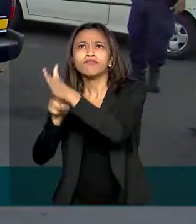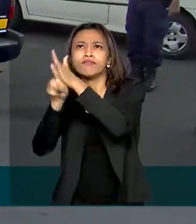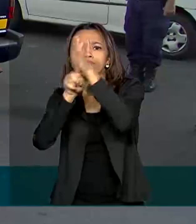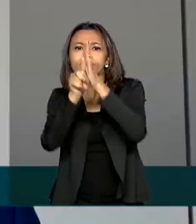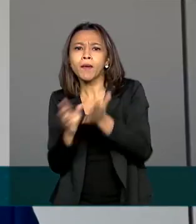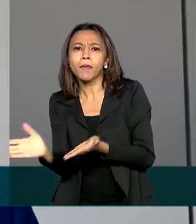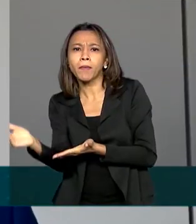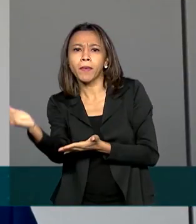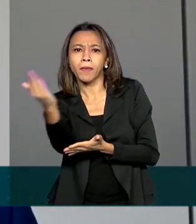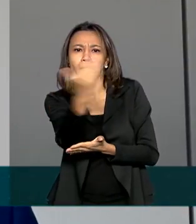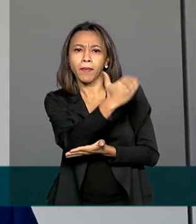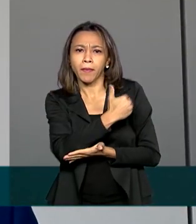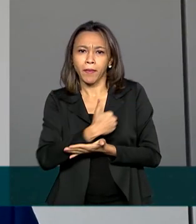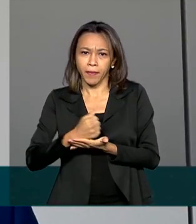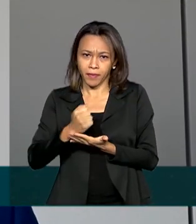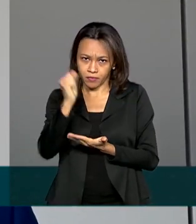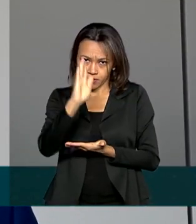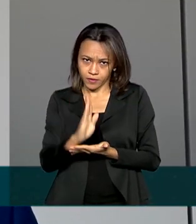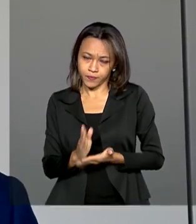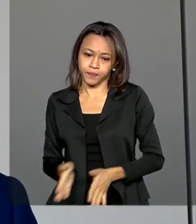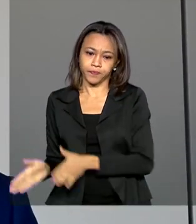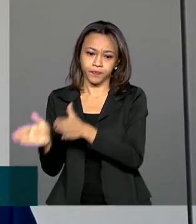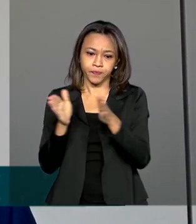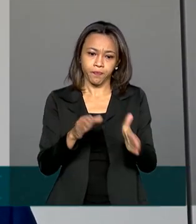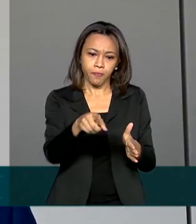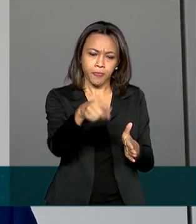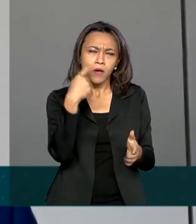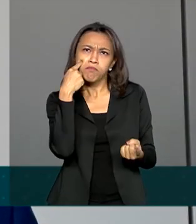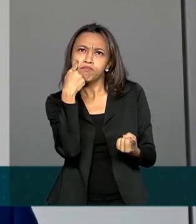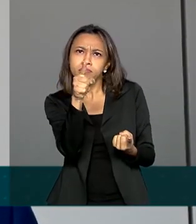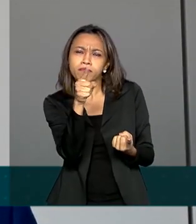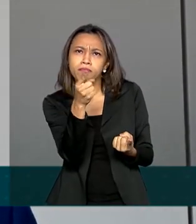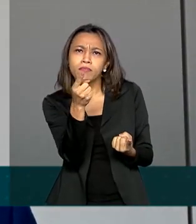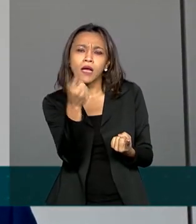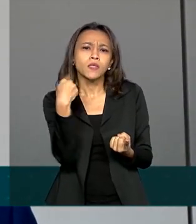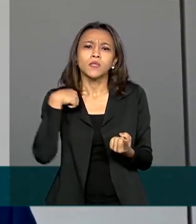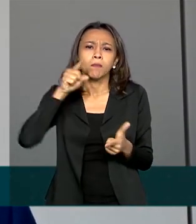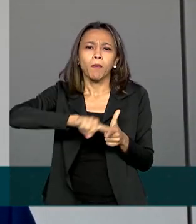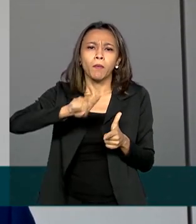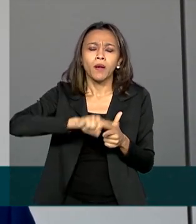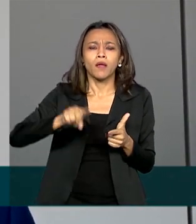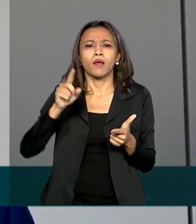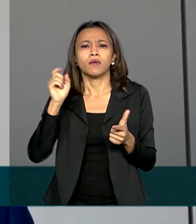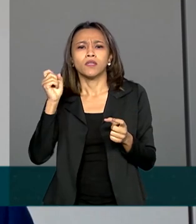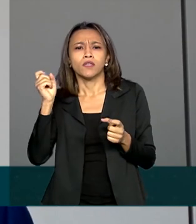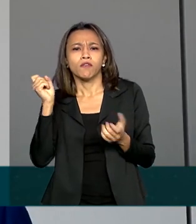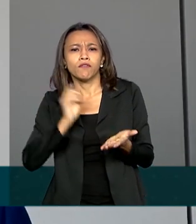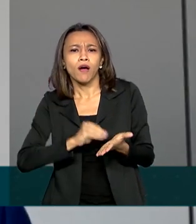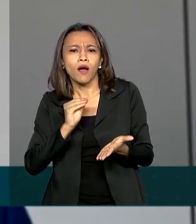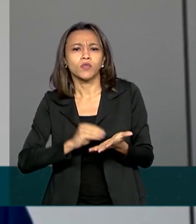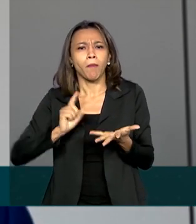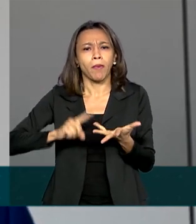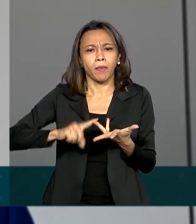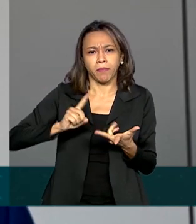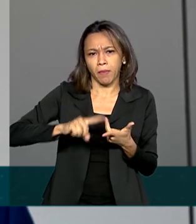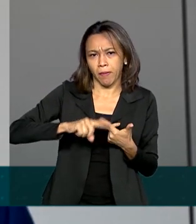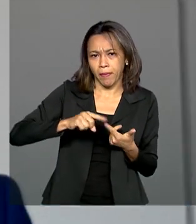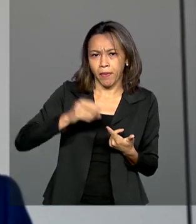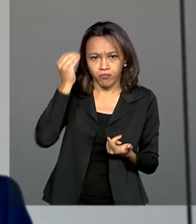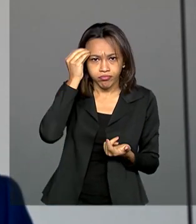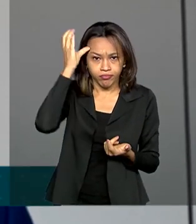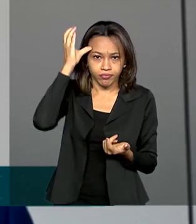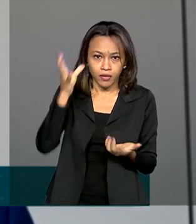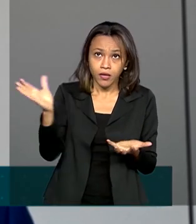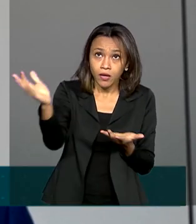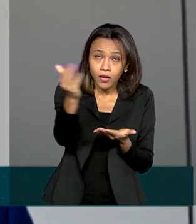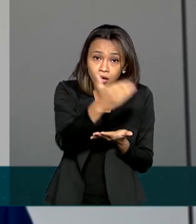o país. A partir da identificação dessas dificuldades e dessas carências de conhecimento, a CEGEM irá promover